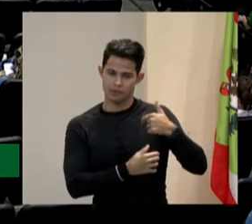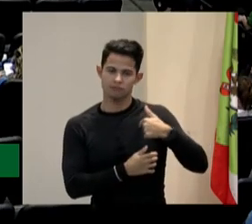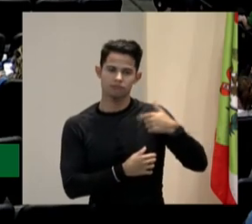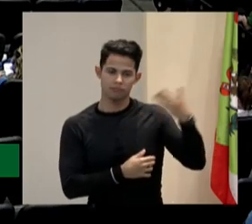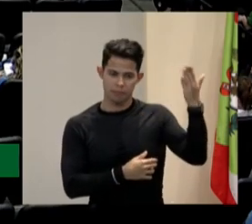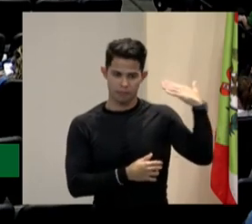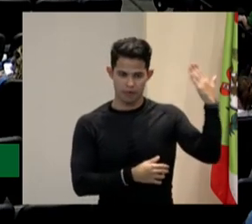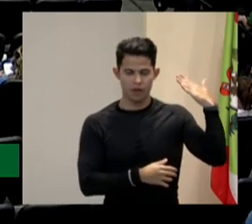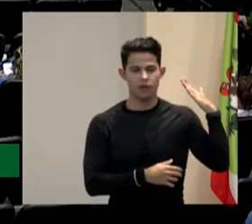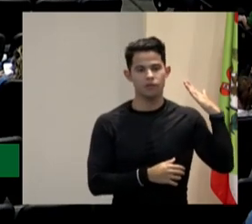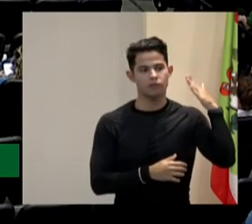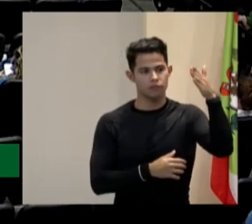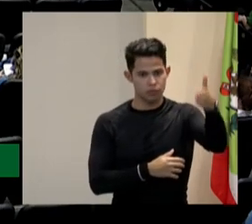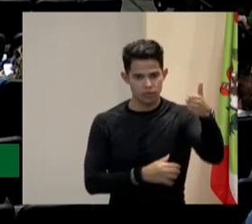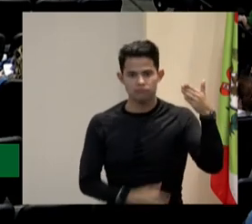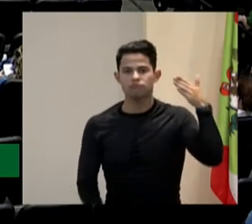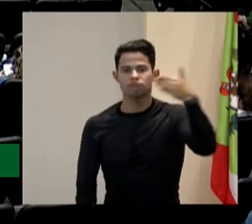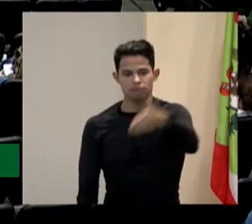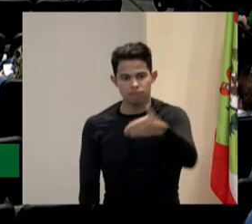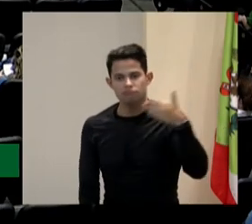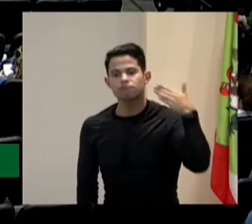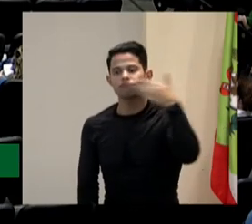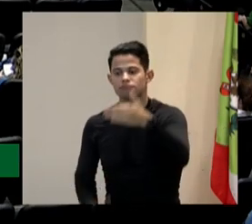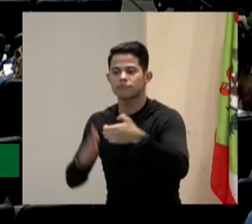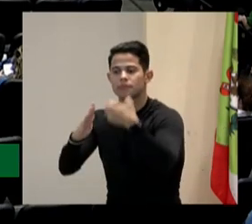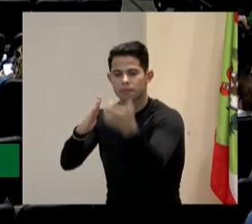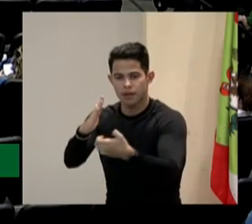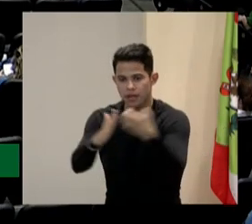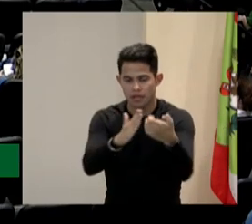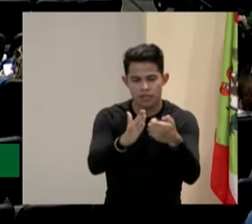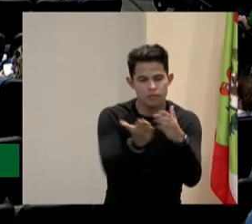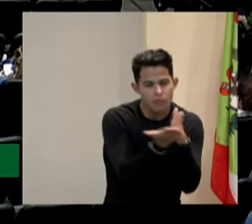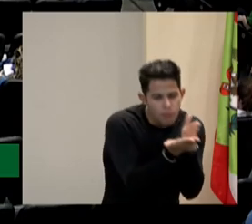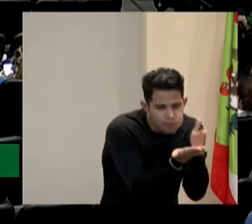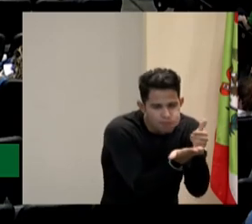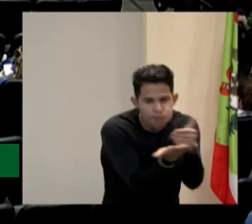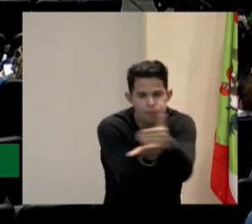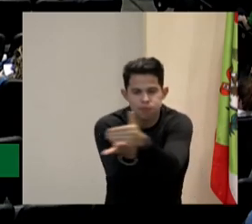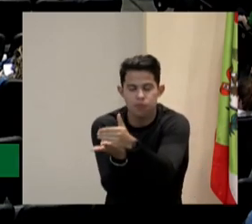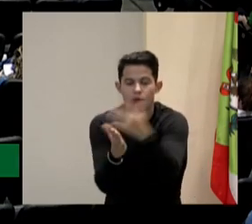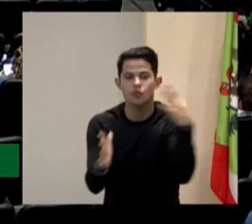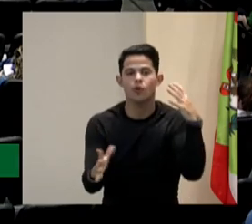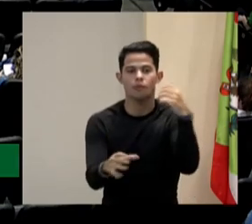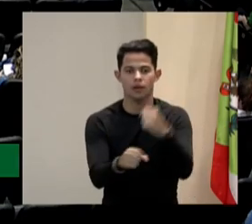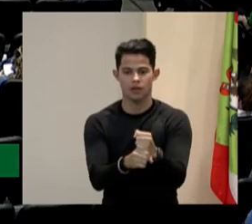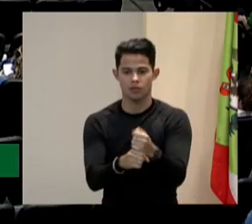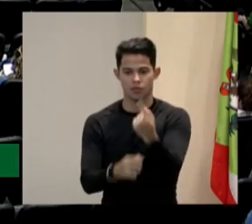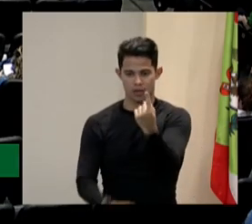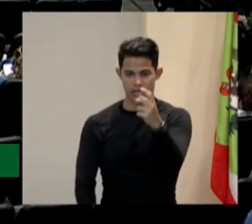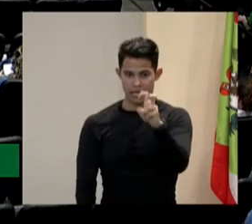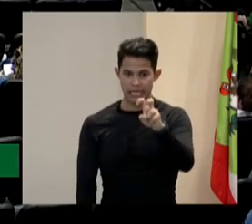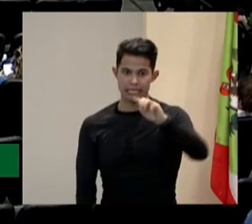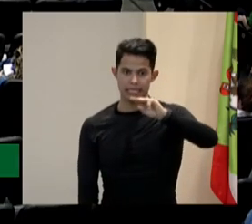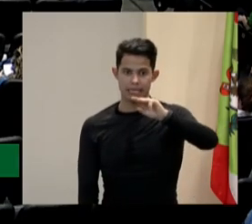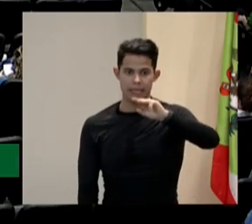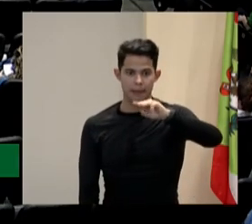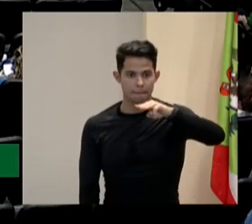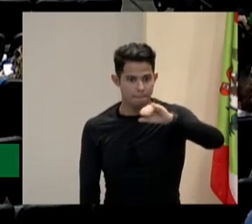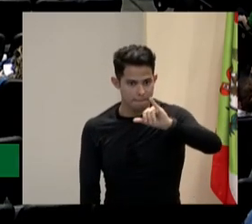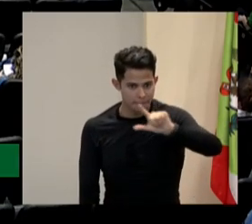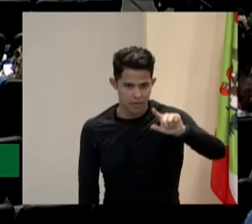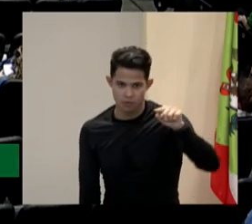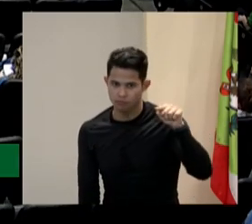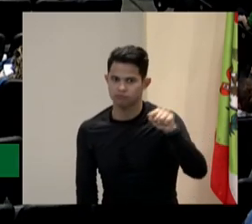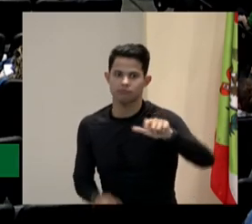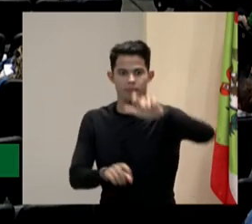um estudo, foram várias, numa população de 15 mil pessoas. Então, trazendo dados para vocês. Esse